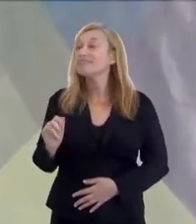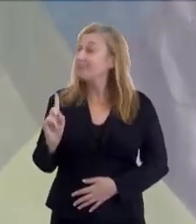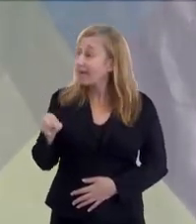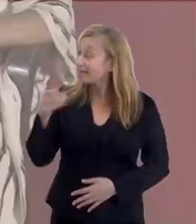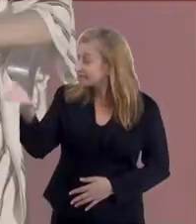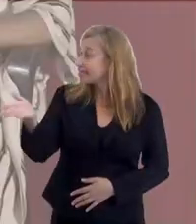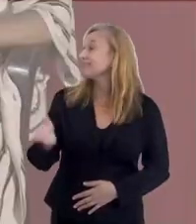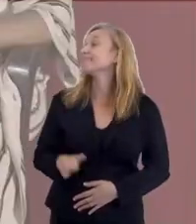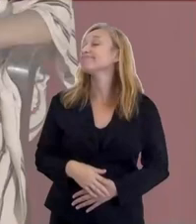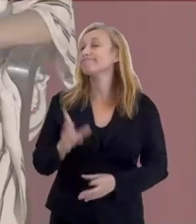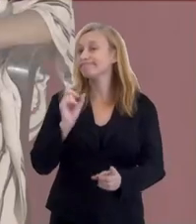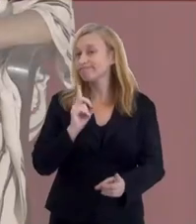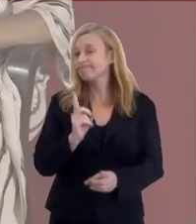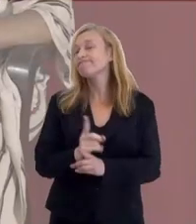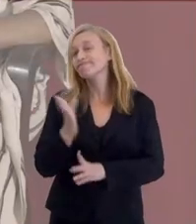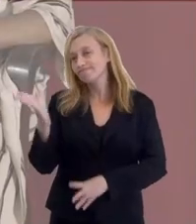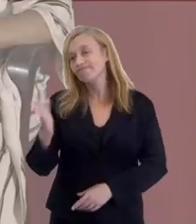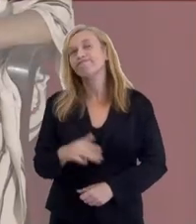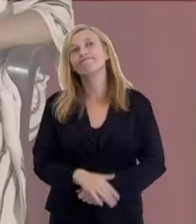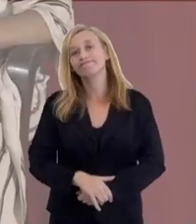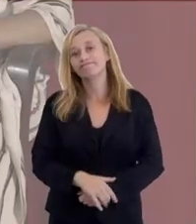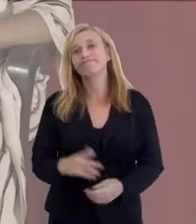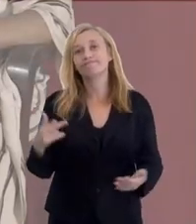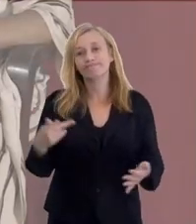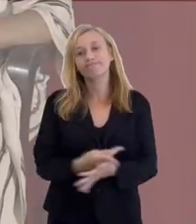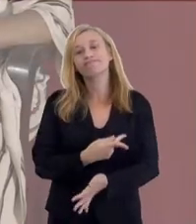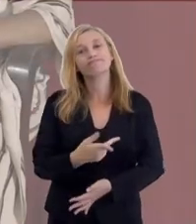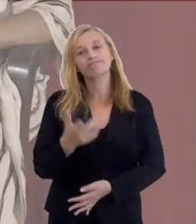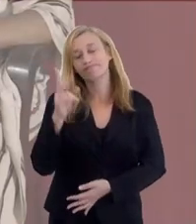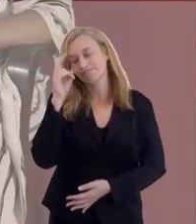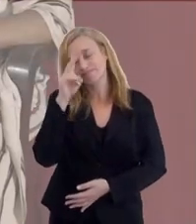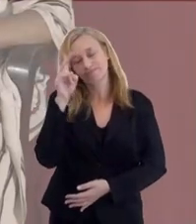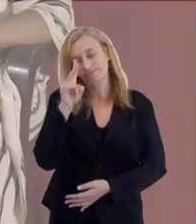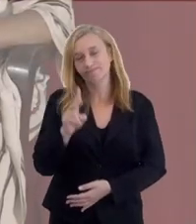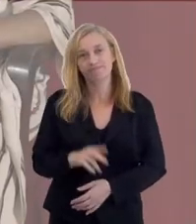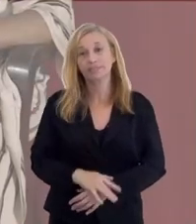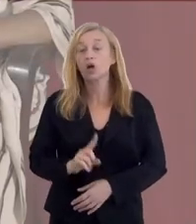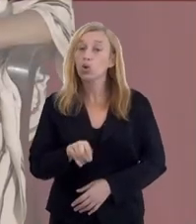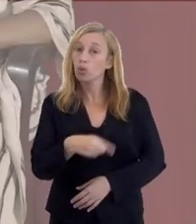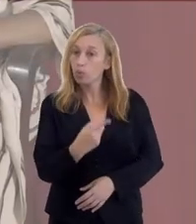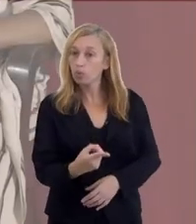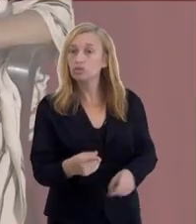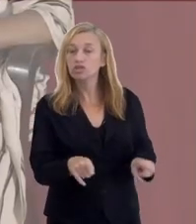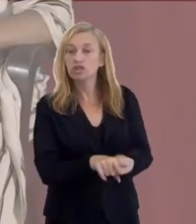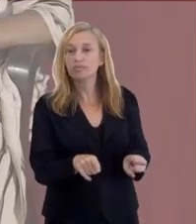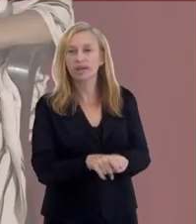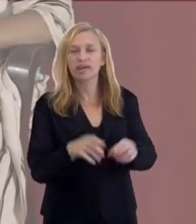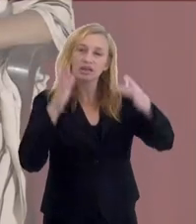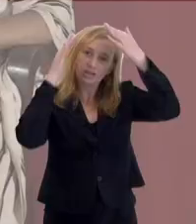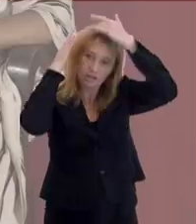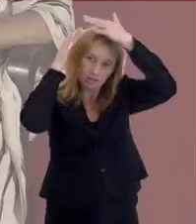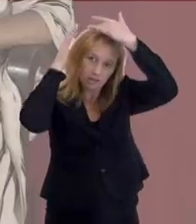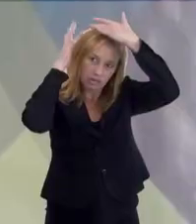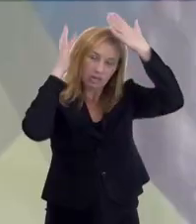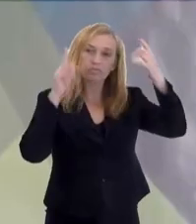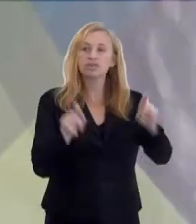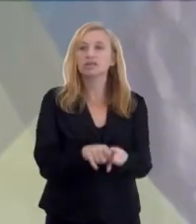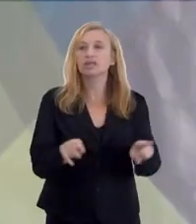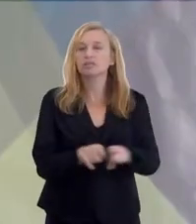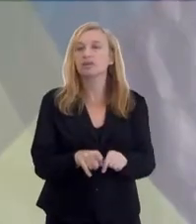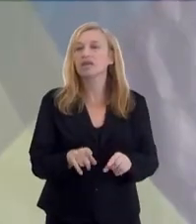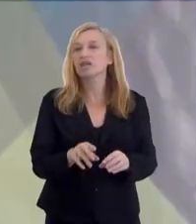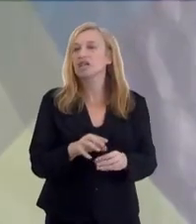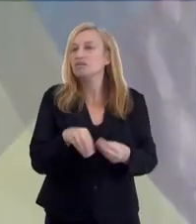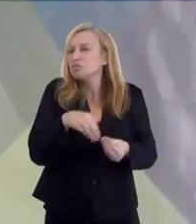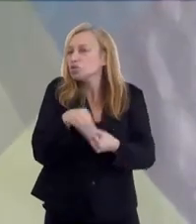mas é isso, é esse reencontro que aconteceu e você não lembra. Outras vezes, o cérebro e o psicológico